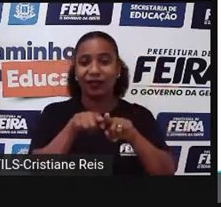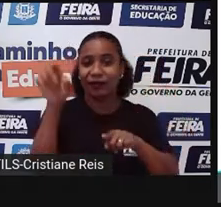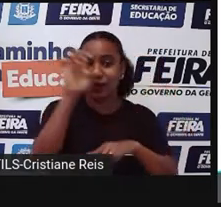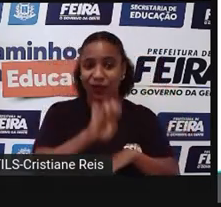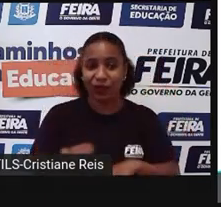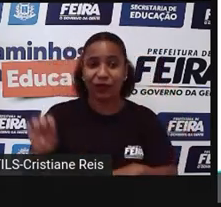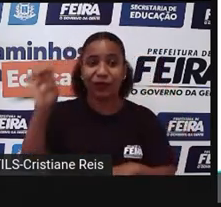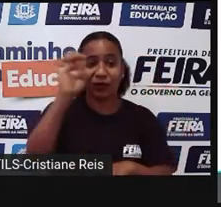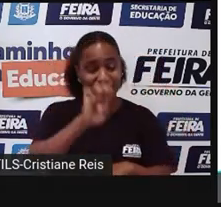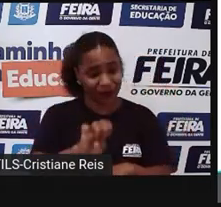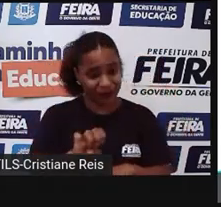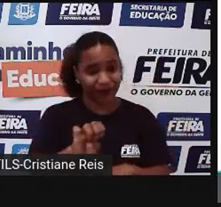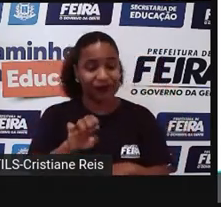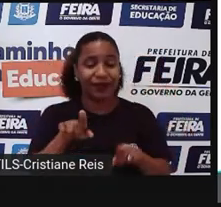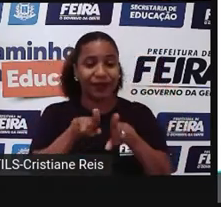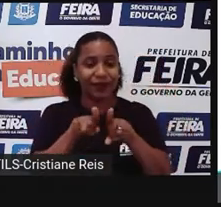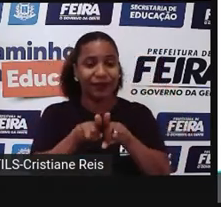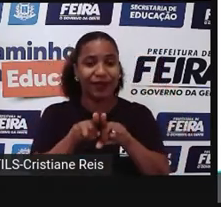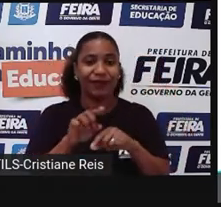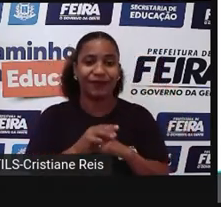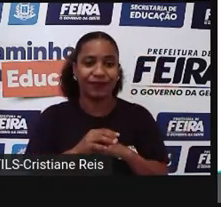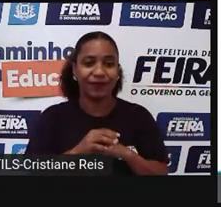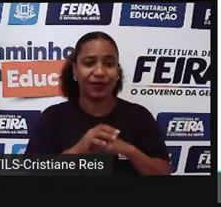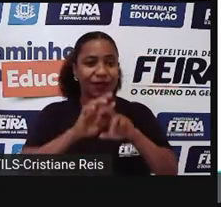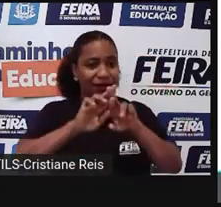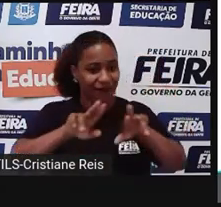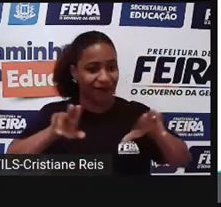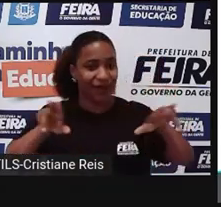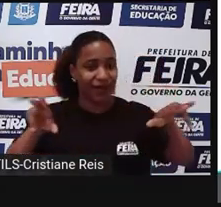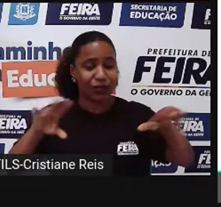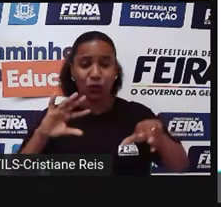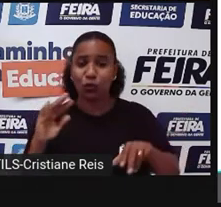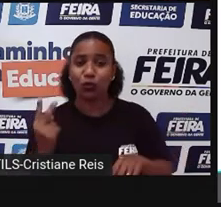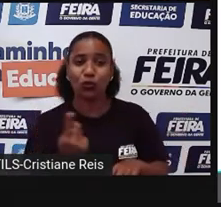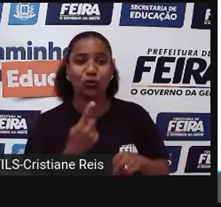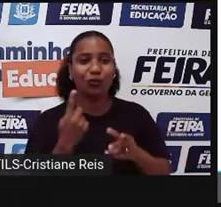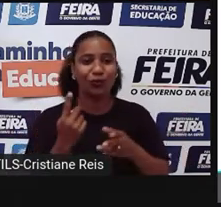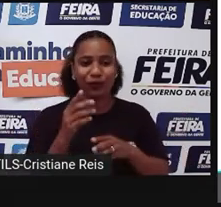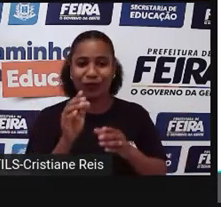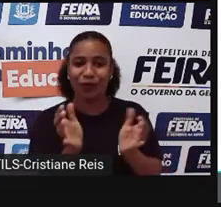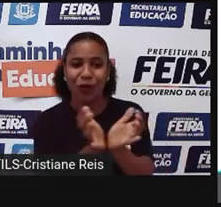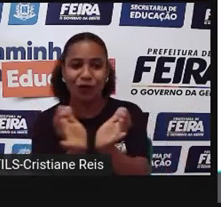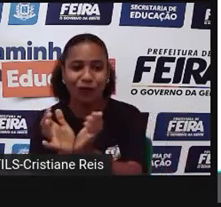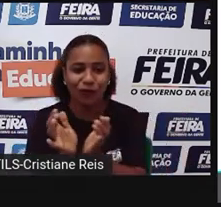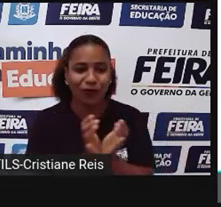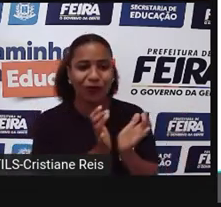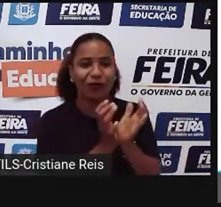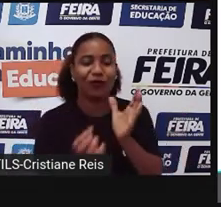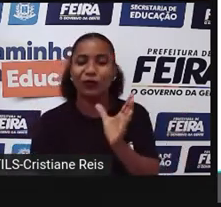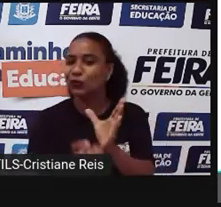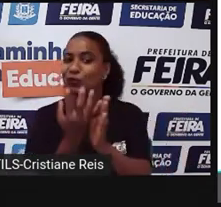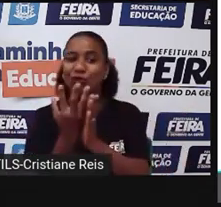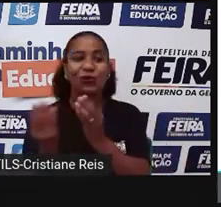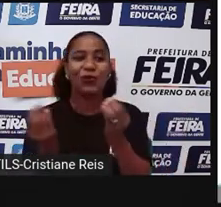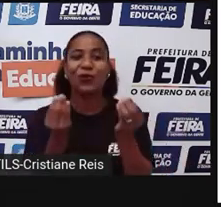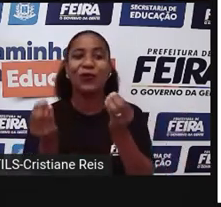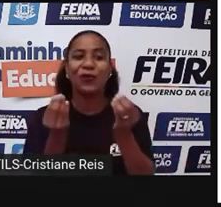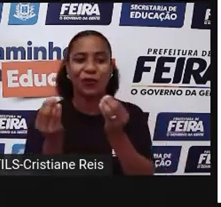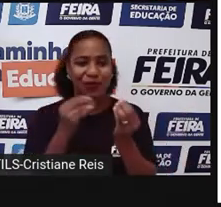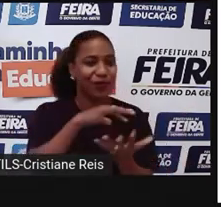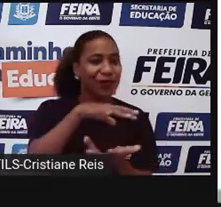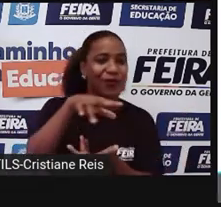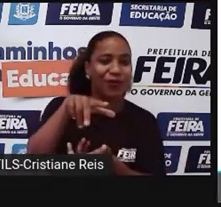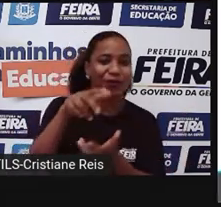gregos. Então, todos eles têm escolas de uma agonia, têm as histórias de origem do mundo, origem da humanidade. Então,